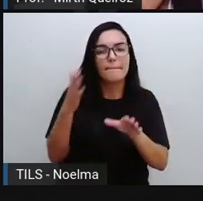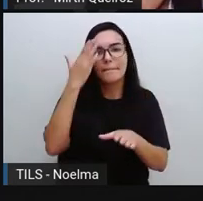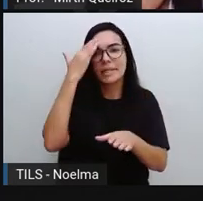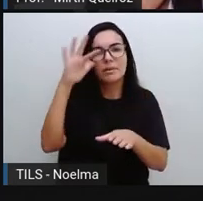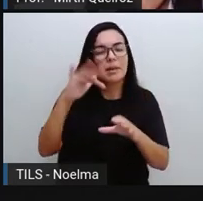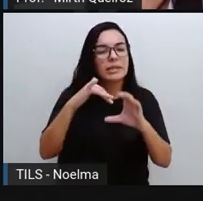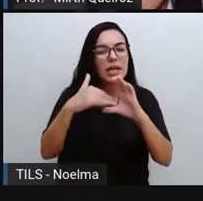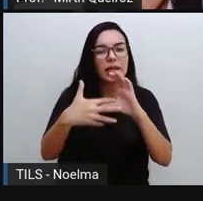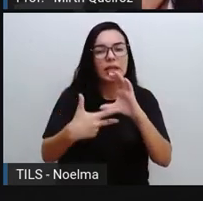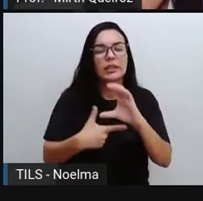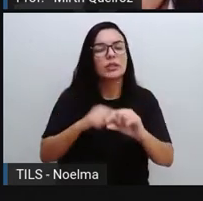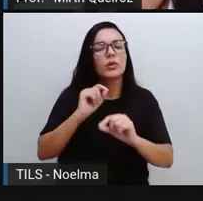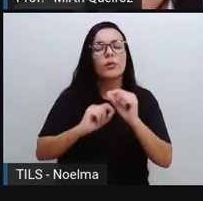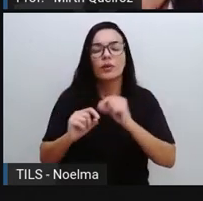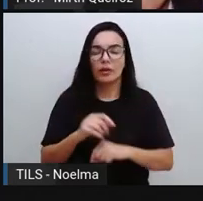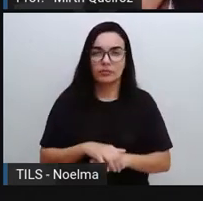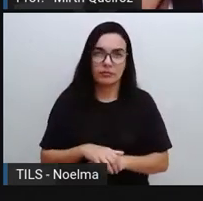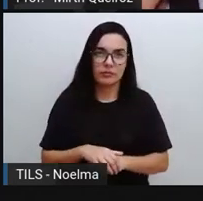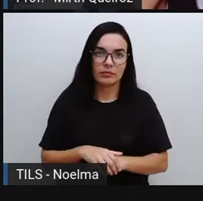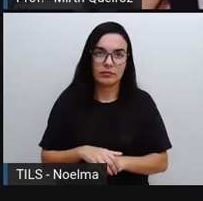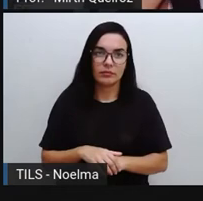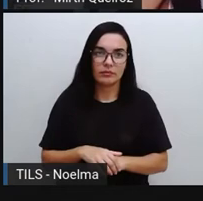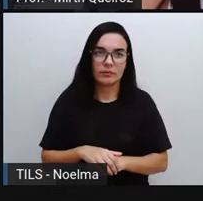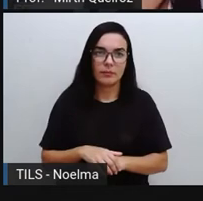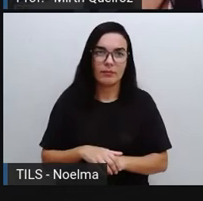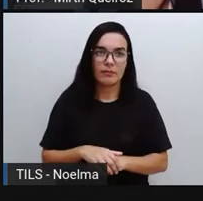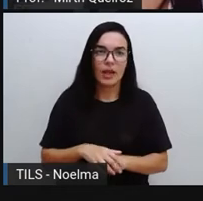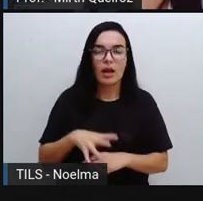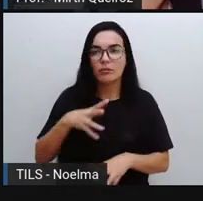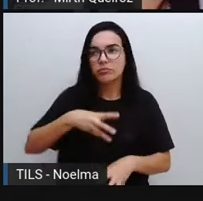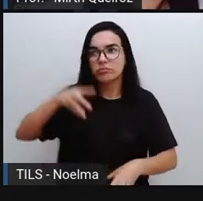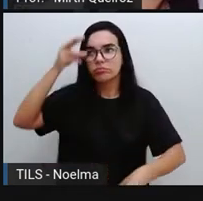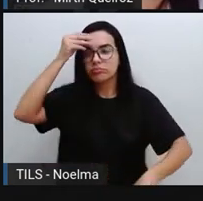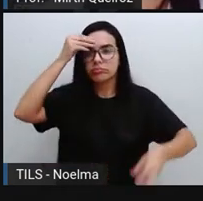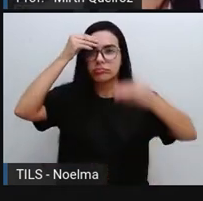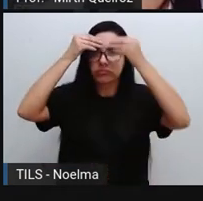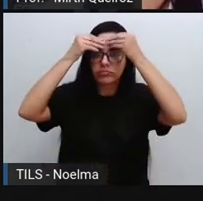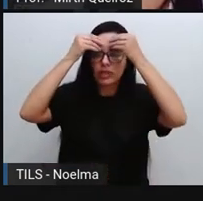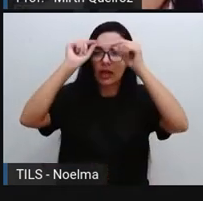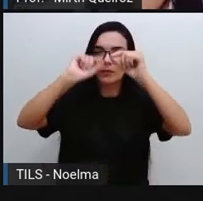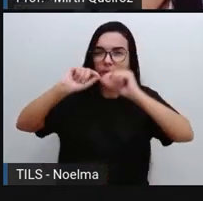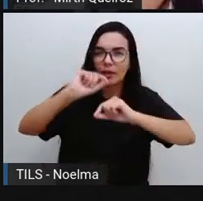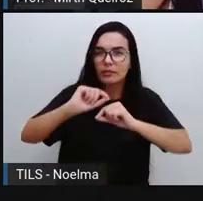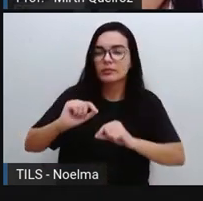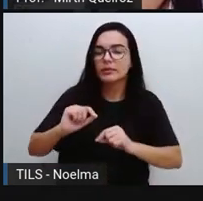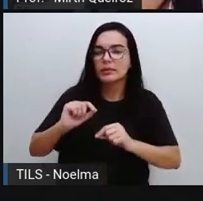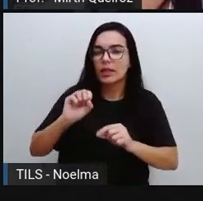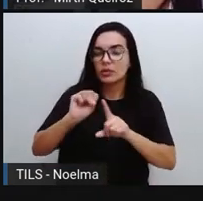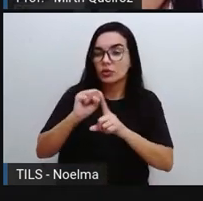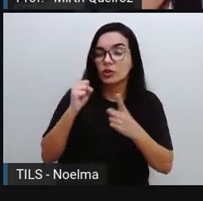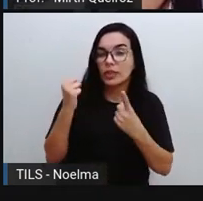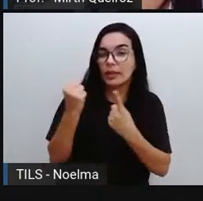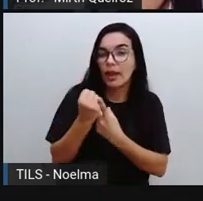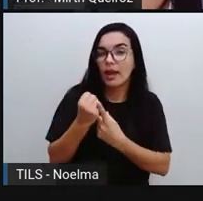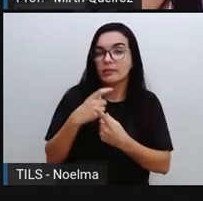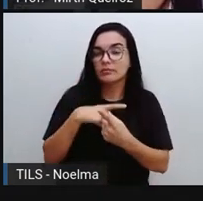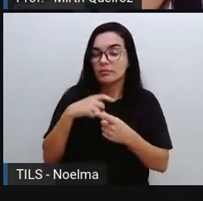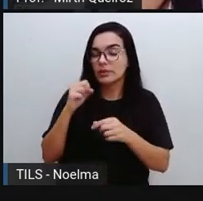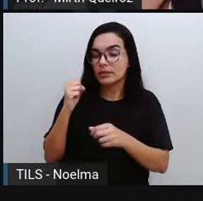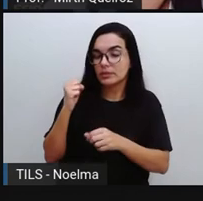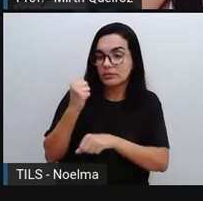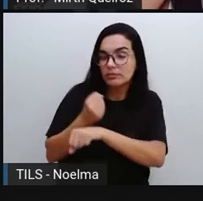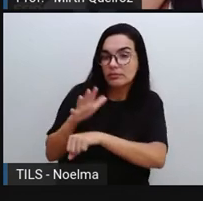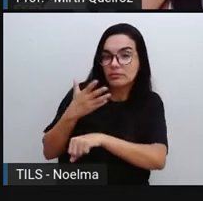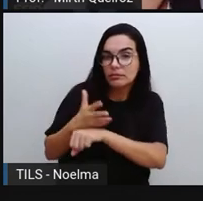divulgação científica são que compreendem aí uma prática social. Além disso, também é constituído a